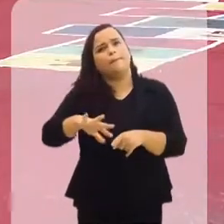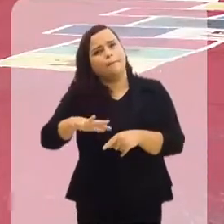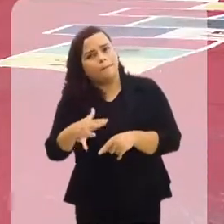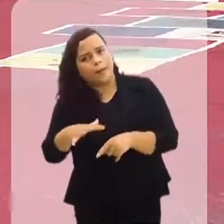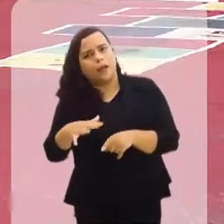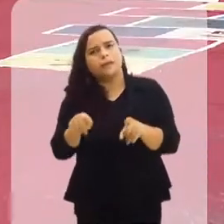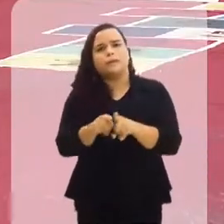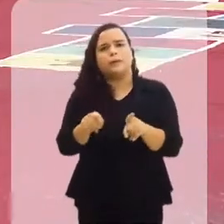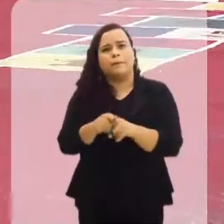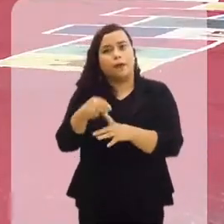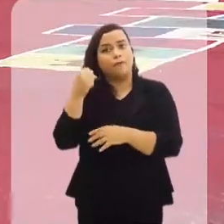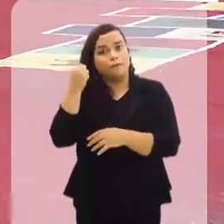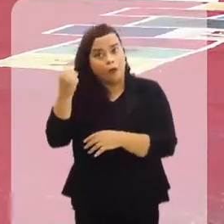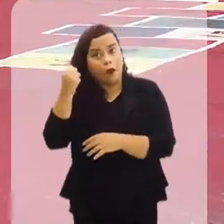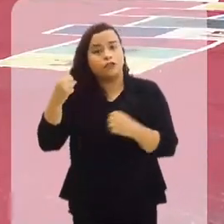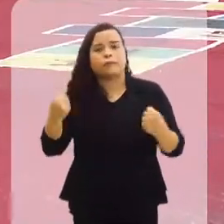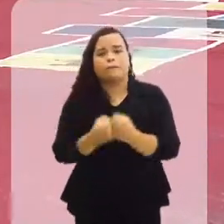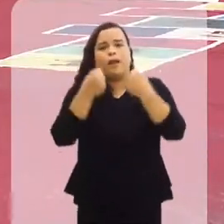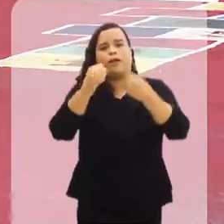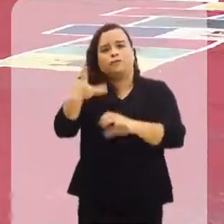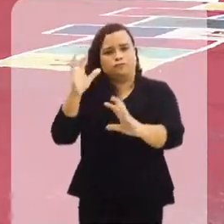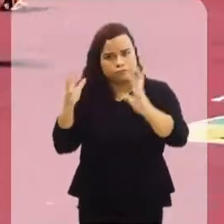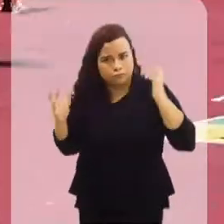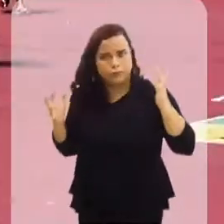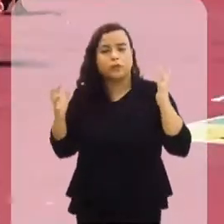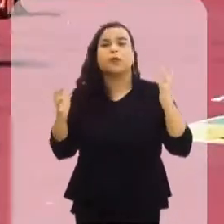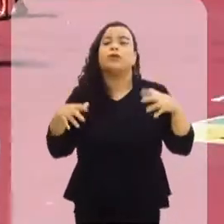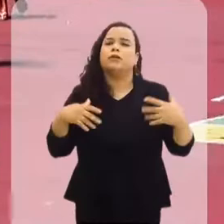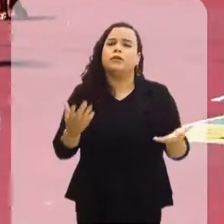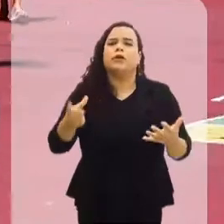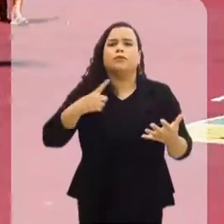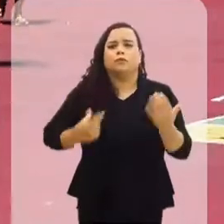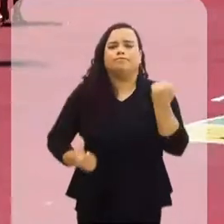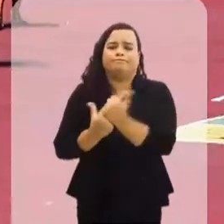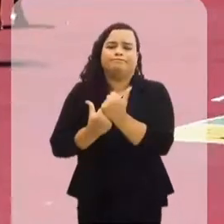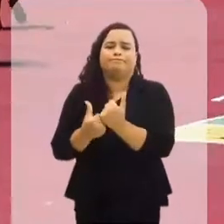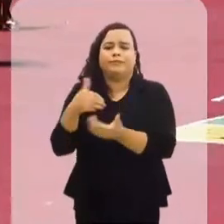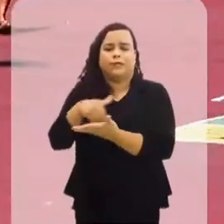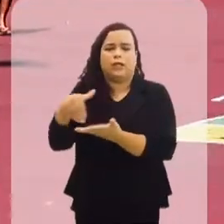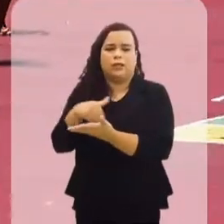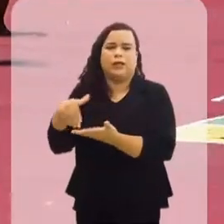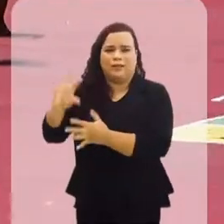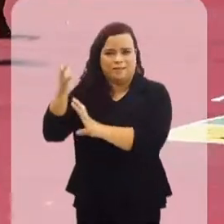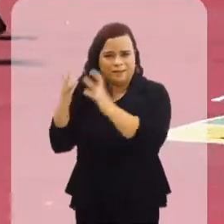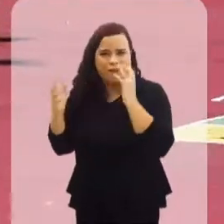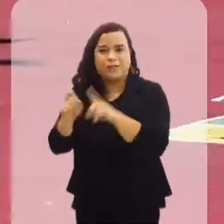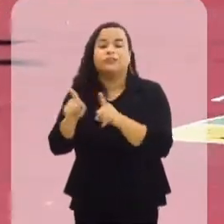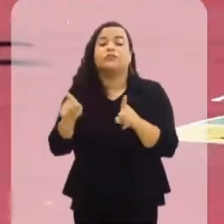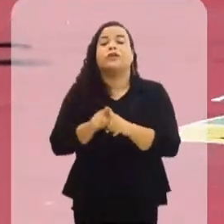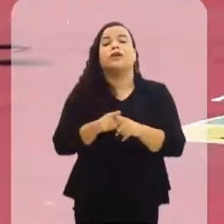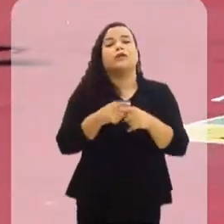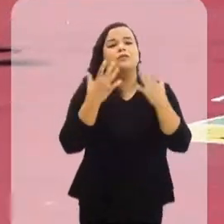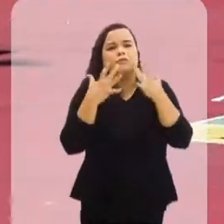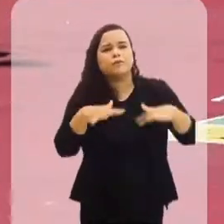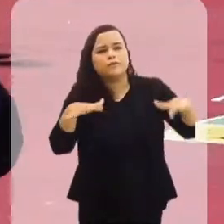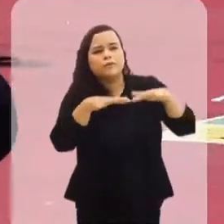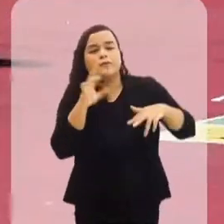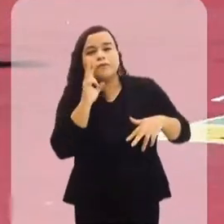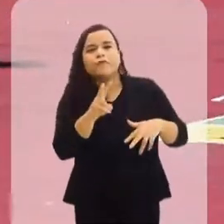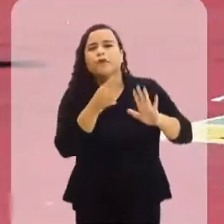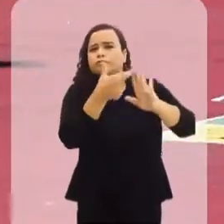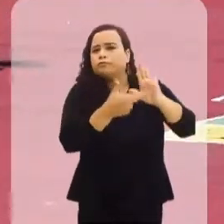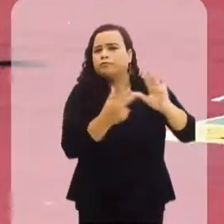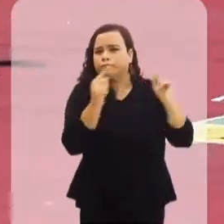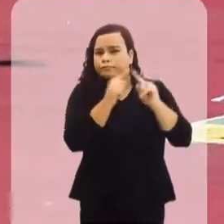alto impacto ambiental. Portanto, com esse aparelhamento da Secretaria de Meio Ambiente, com todo esse